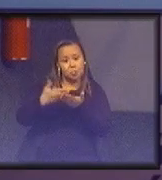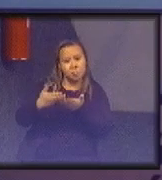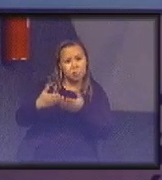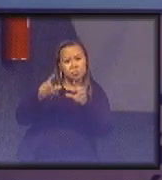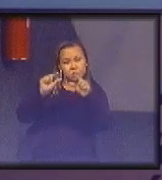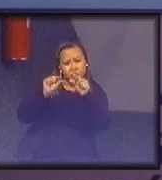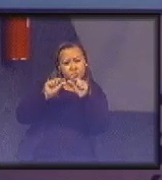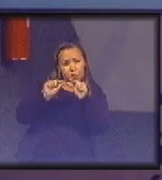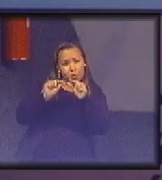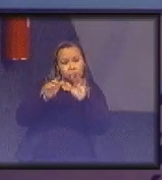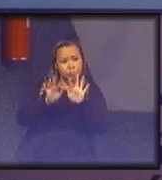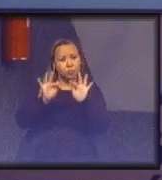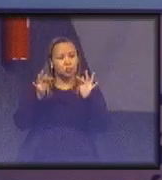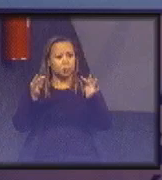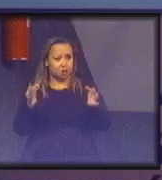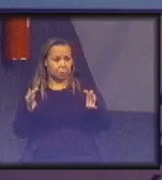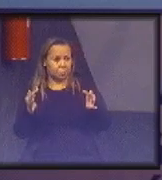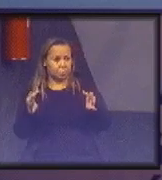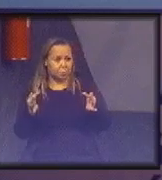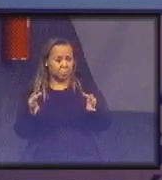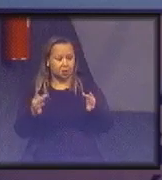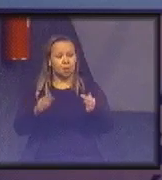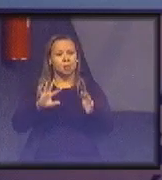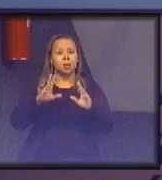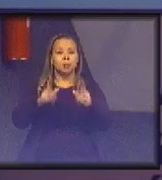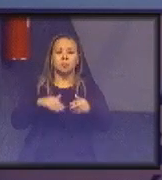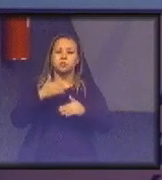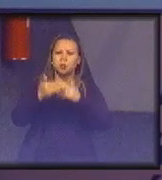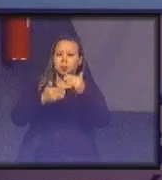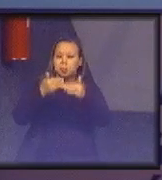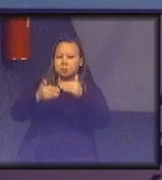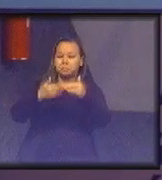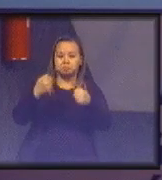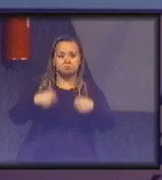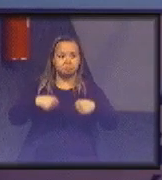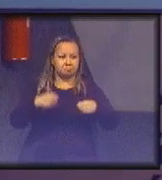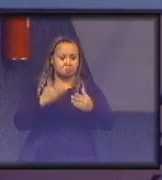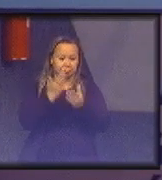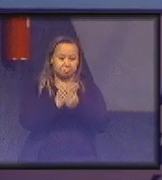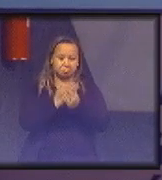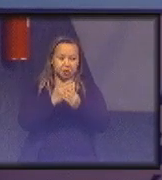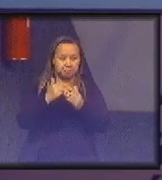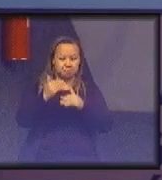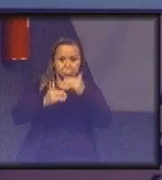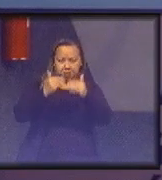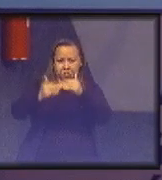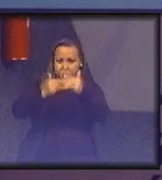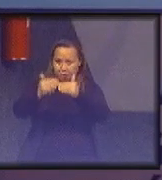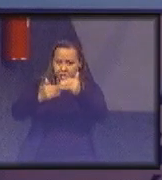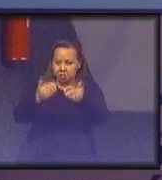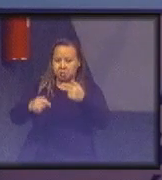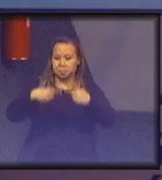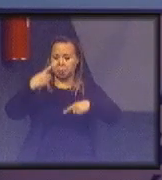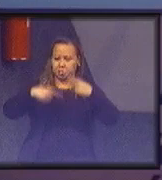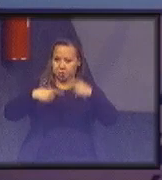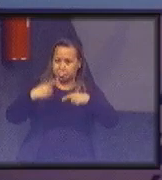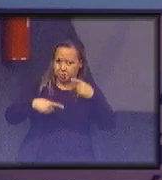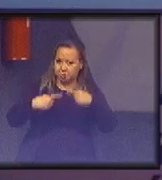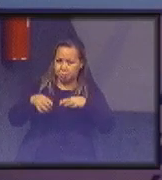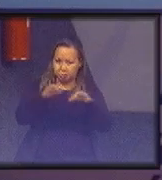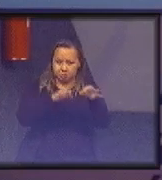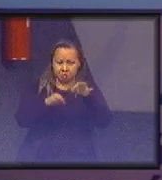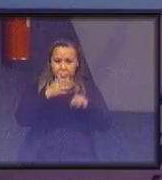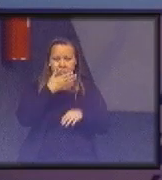a não começou como a gente quer chegar, porque eu acho que a gente, todo o processo é um processo de evolução, que a gente precisa discutir, aprimorar, e estamos abertos às